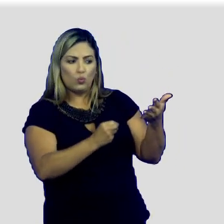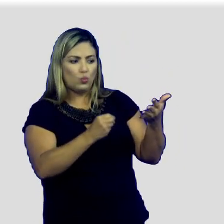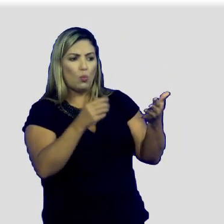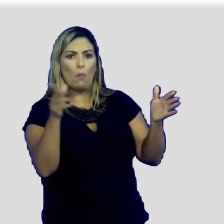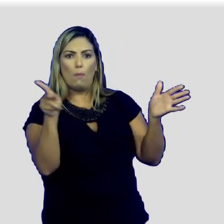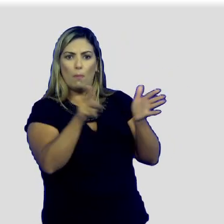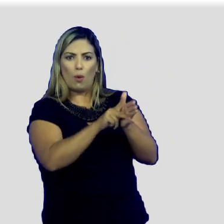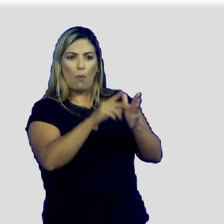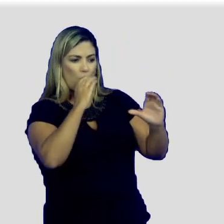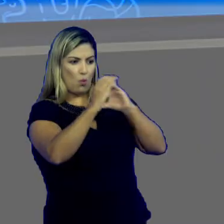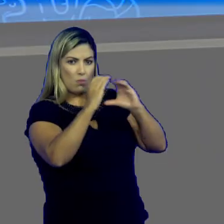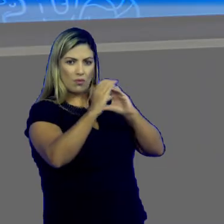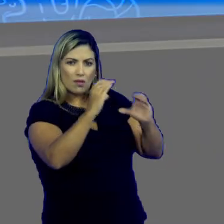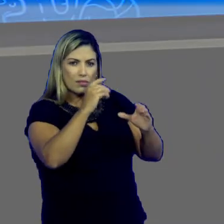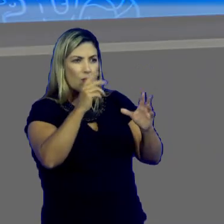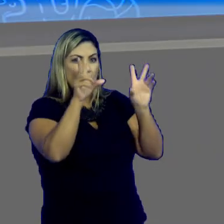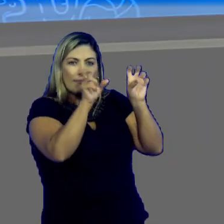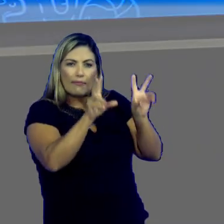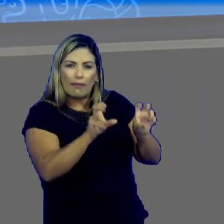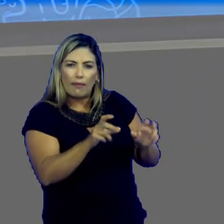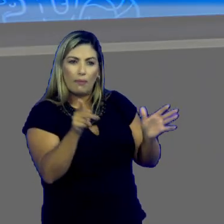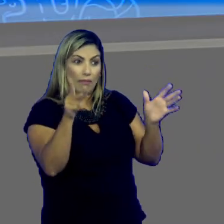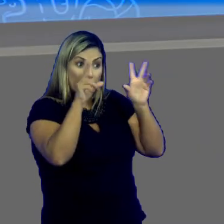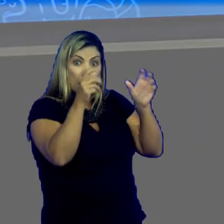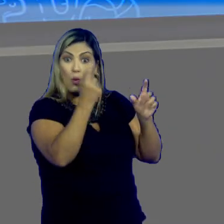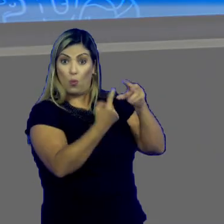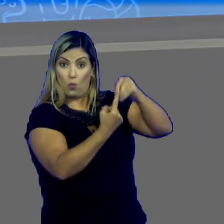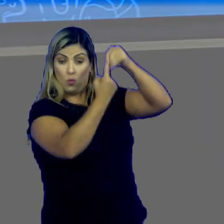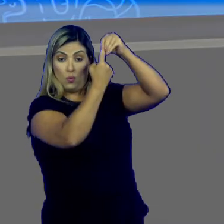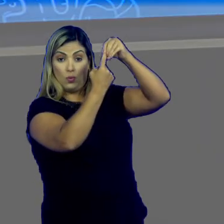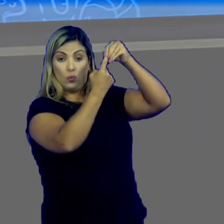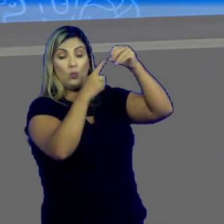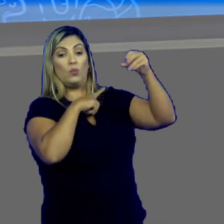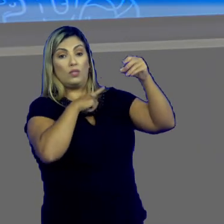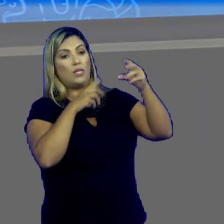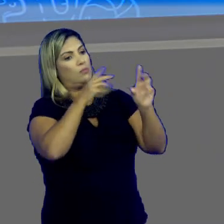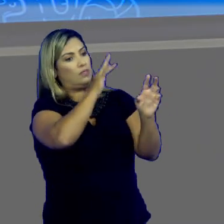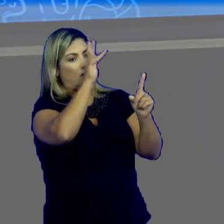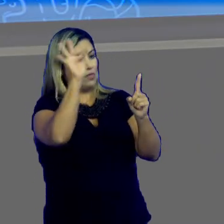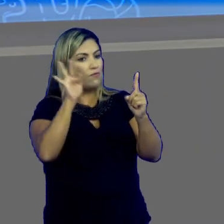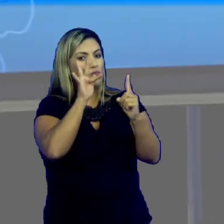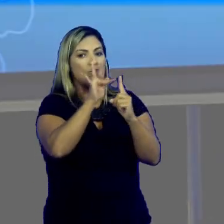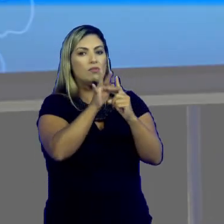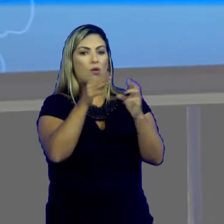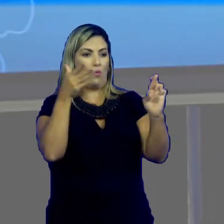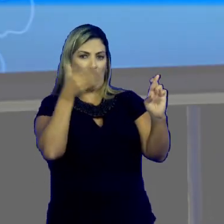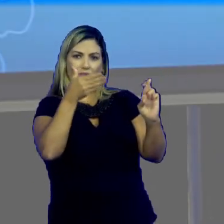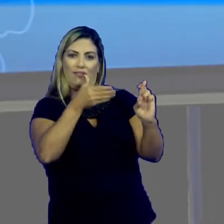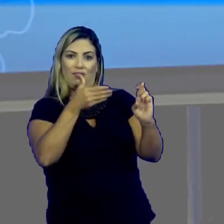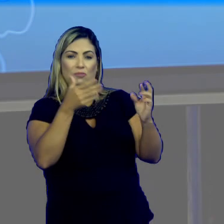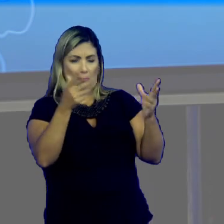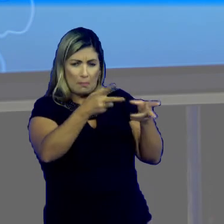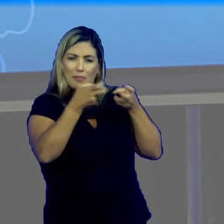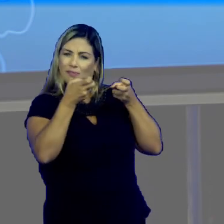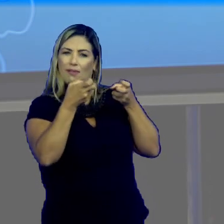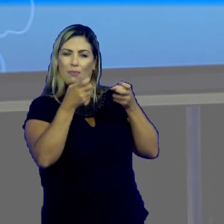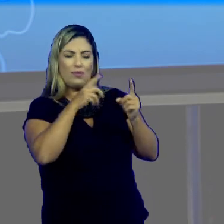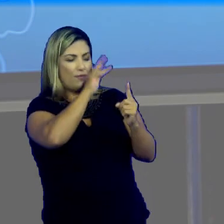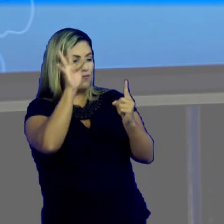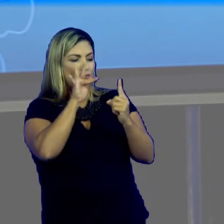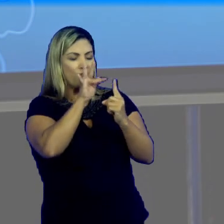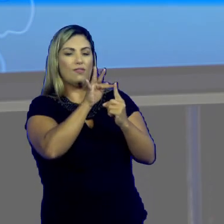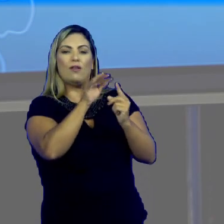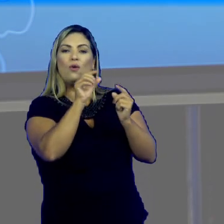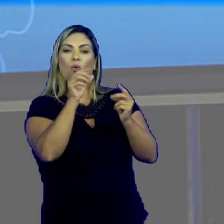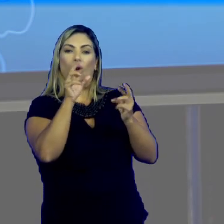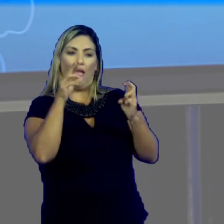circula em torno daquele assunto, nós temos a função referencial. Vejam que agora, essa